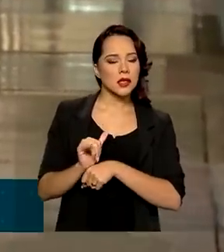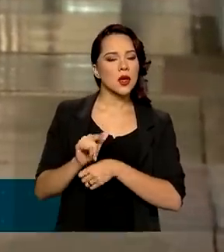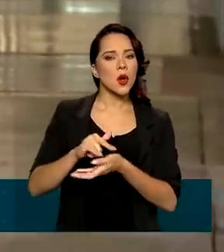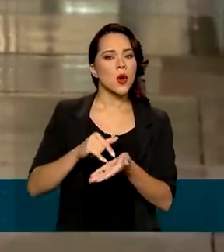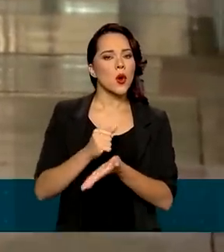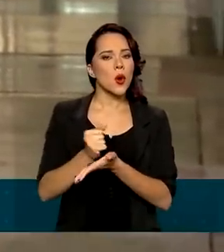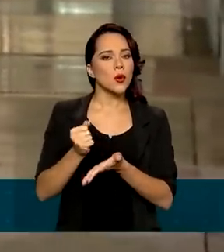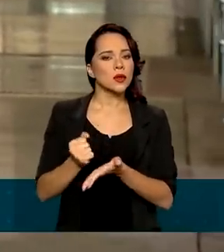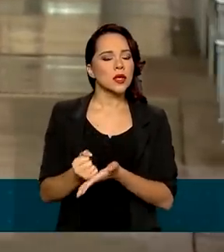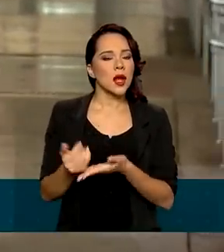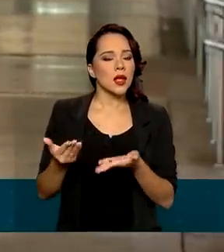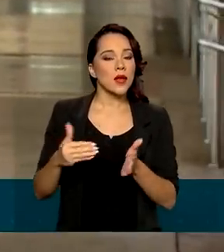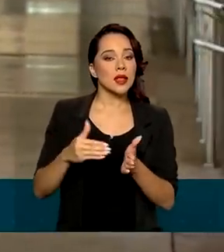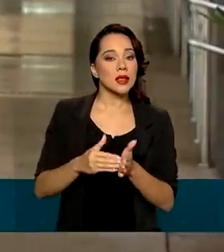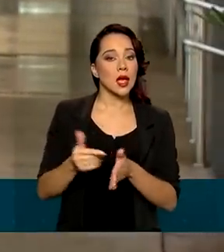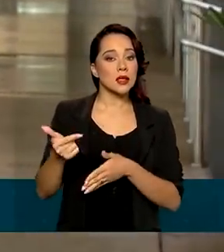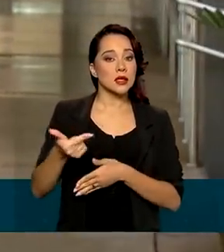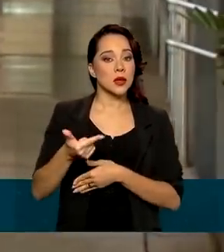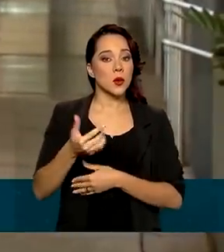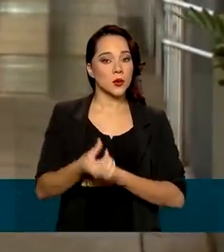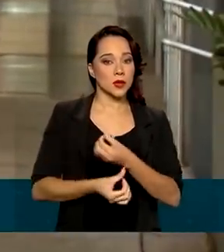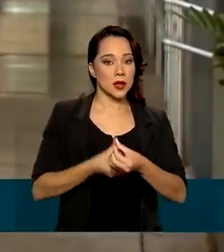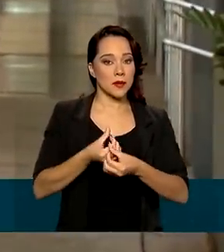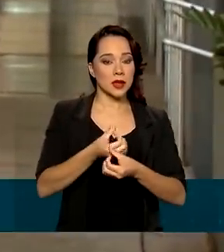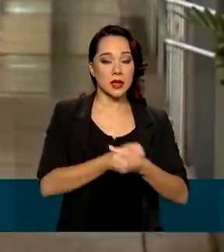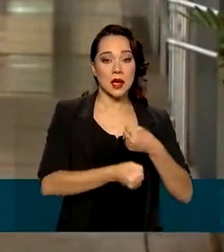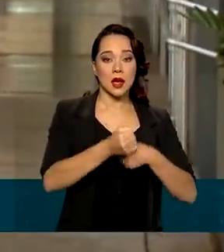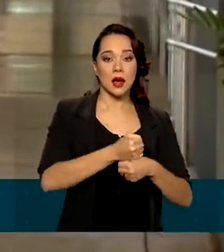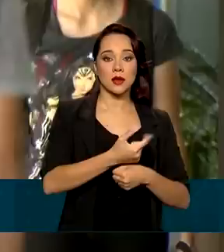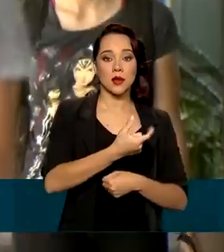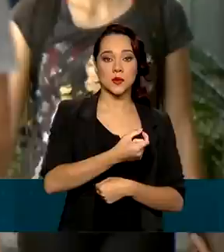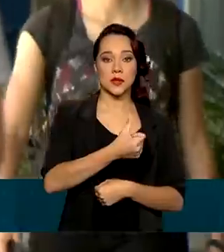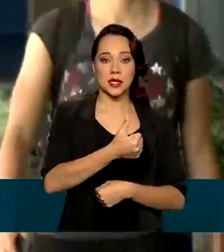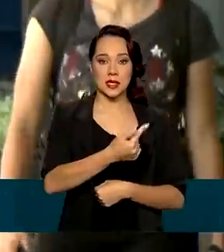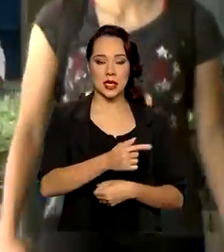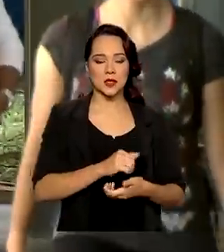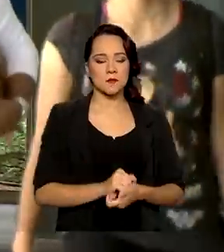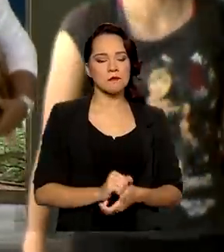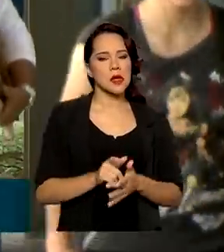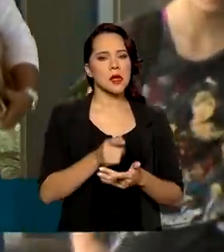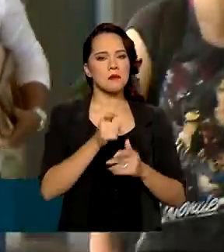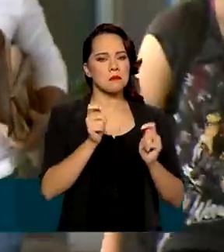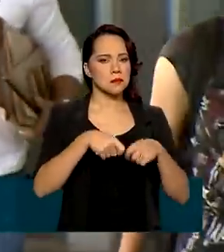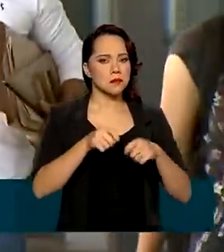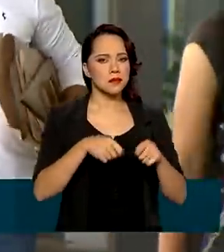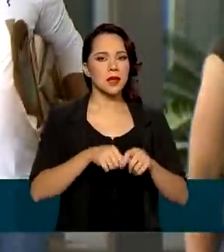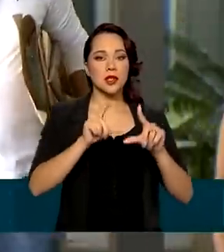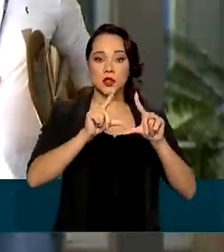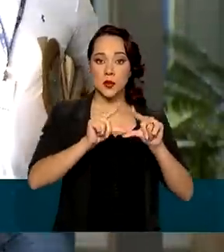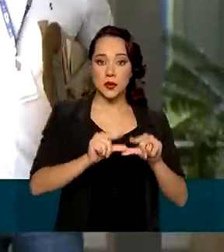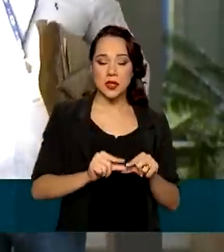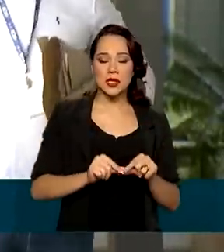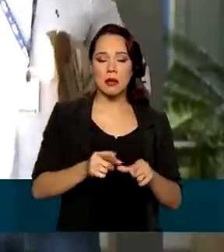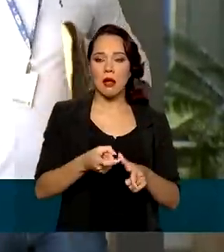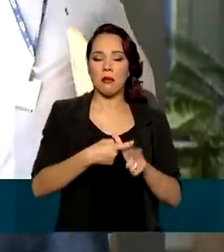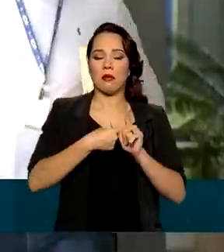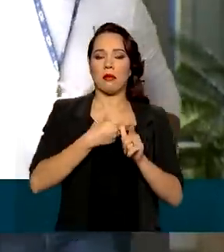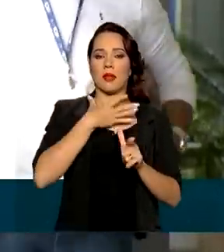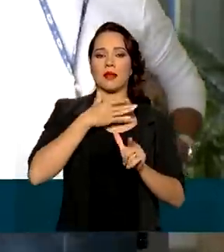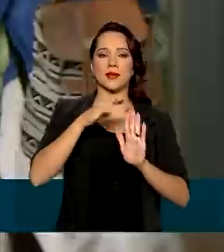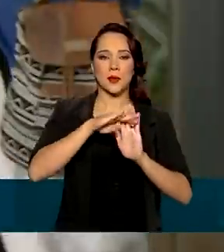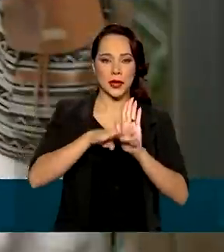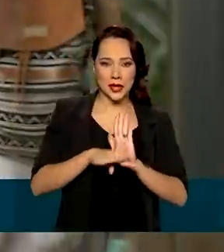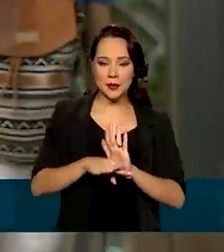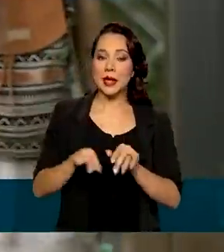contratos realizados até o segundo semestre de 2017, o que vai possibilitar a redução da inadimplência do